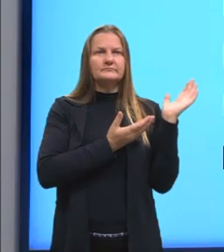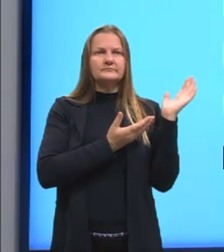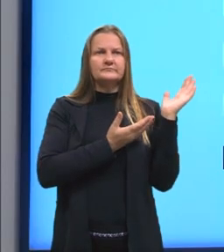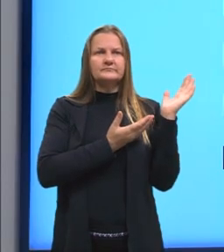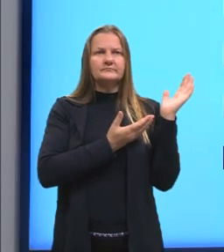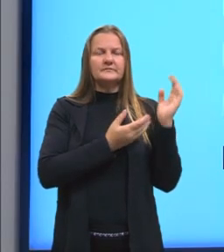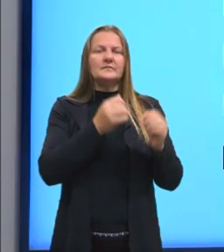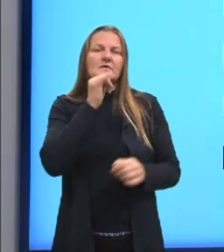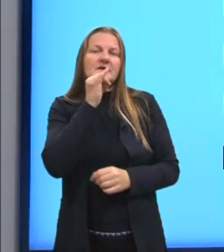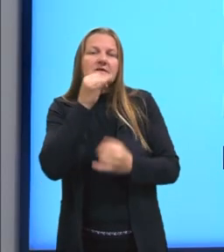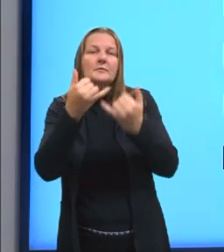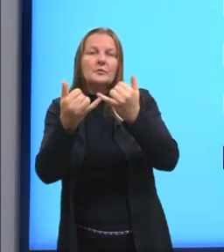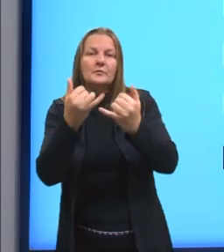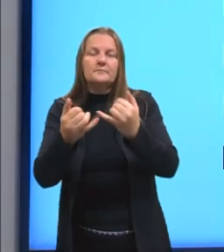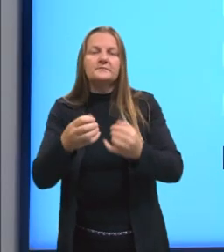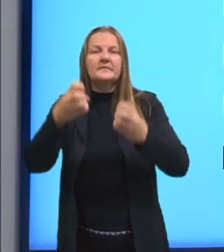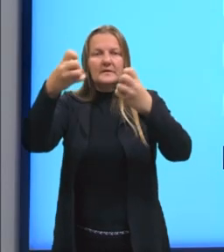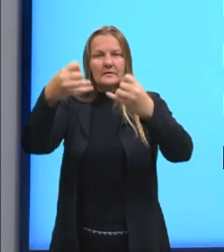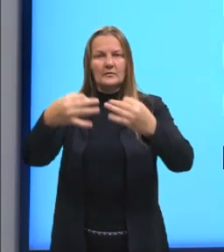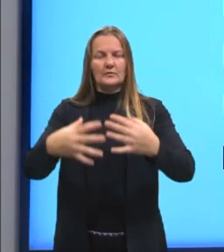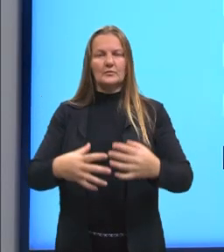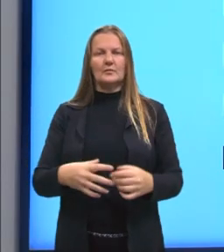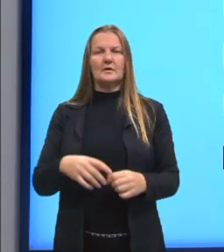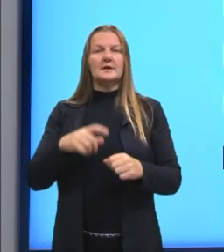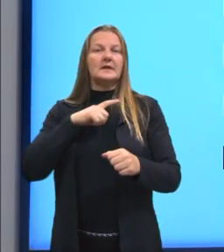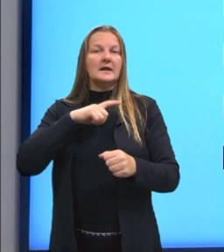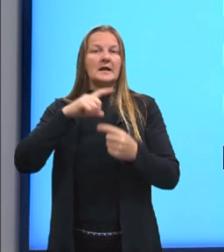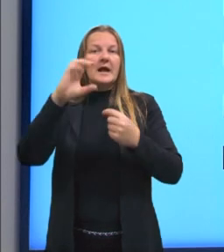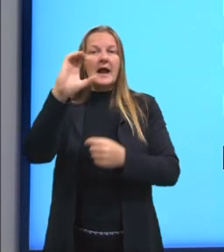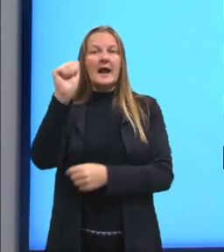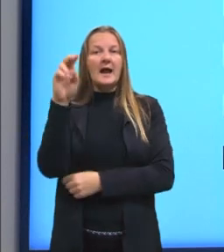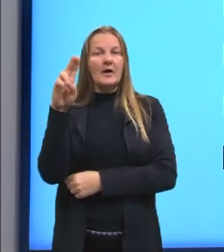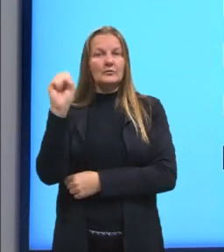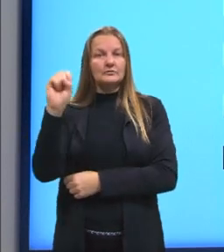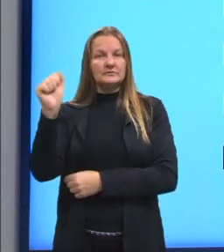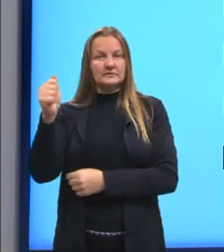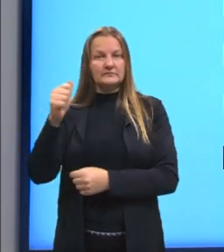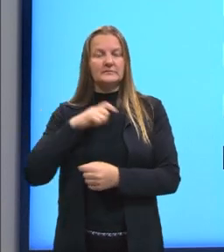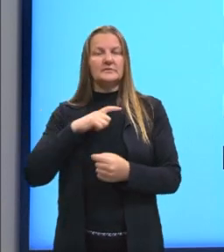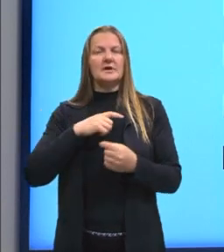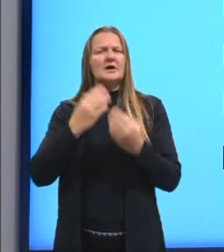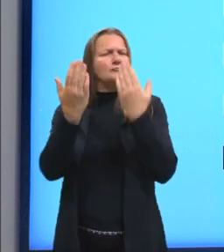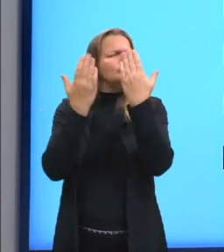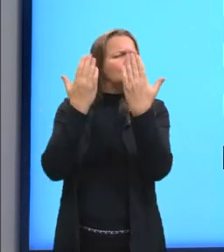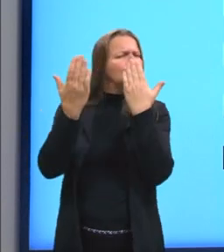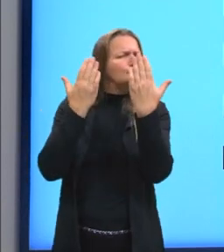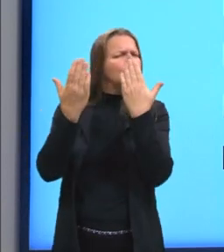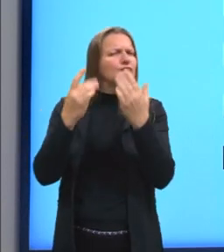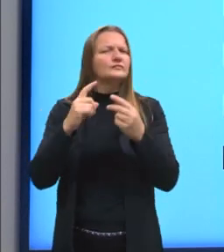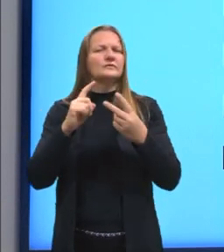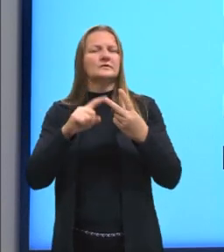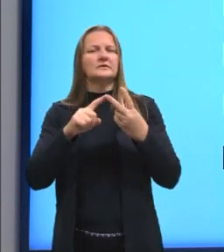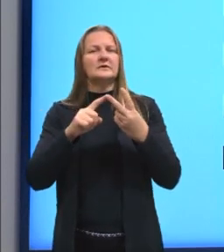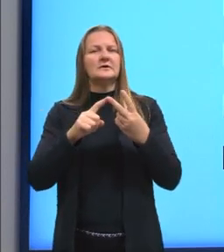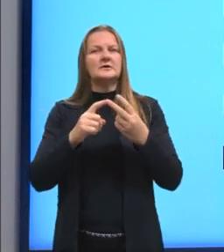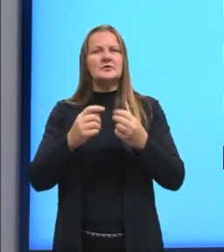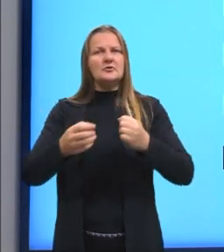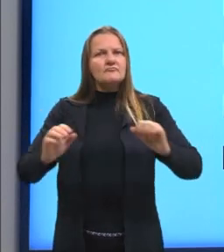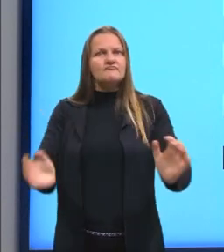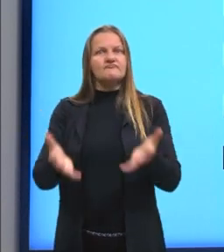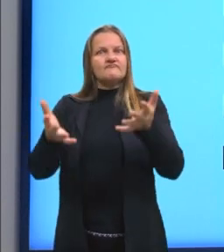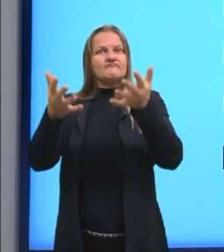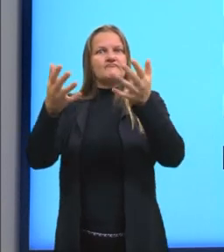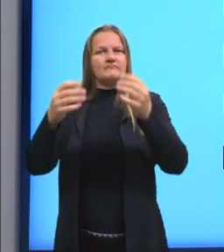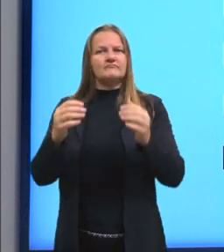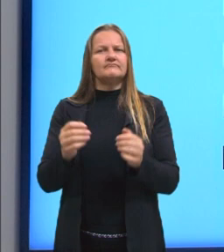Por exemplo, a gente pode ter adjuntos de causa, de dúvida, de intensidade,